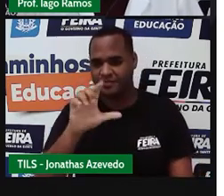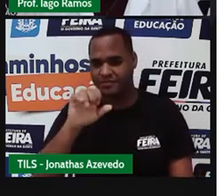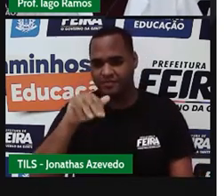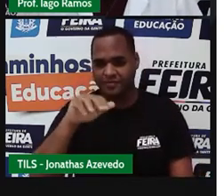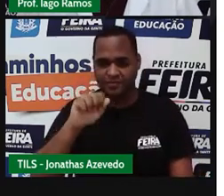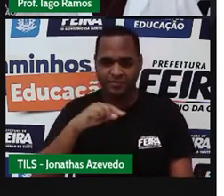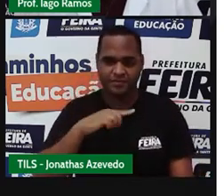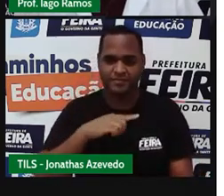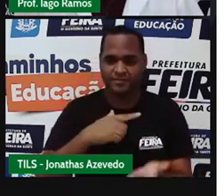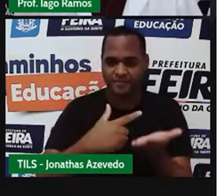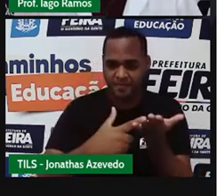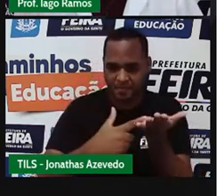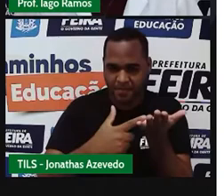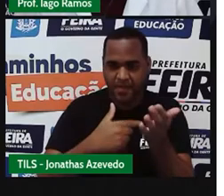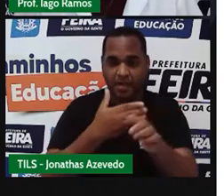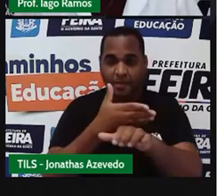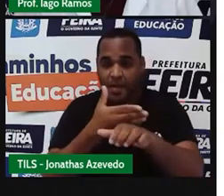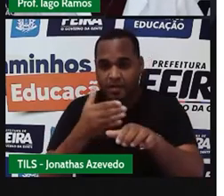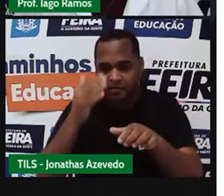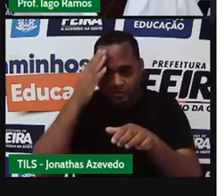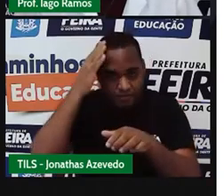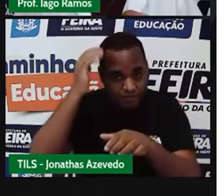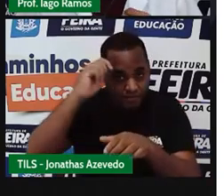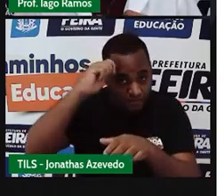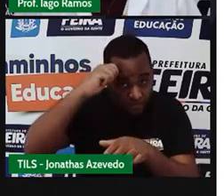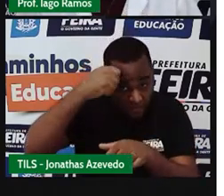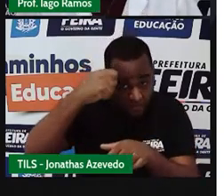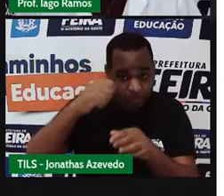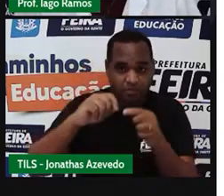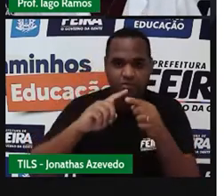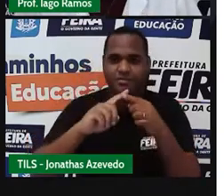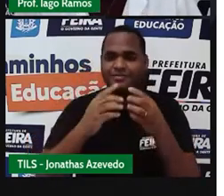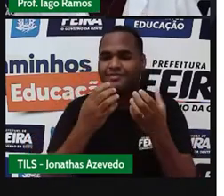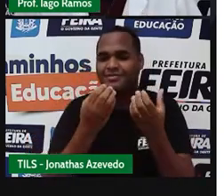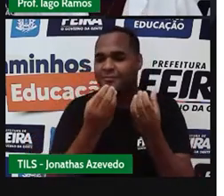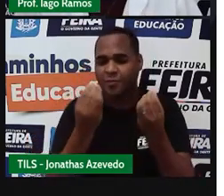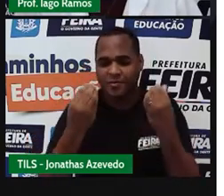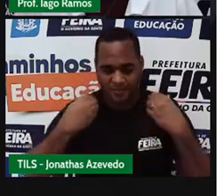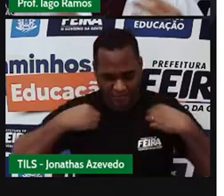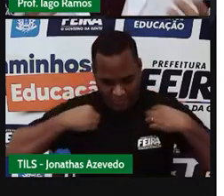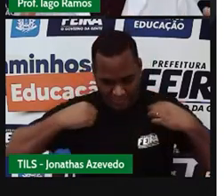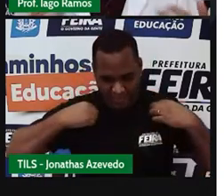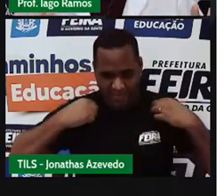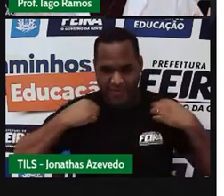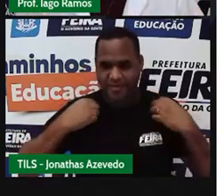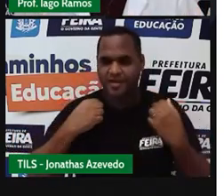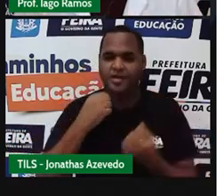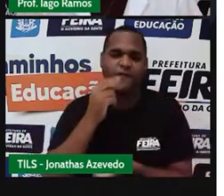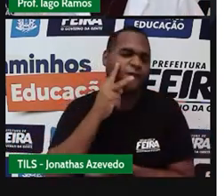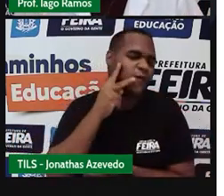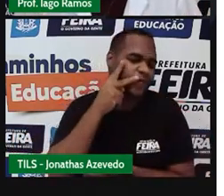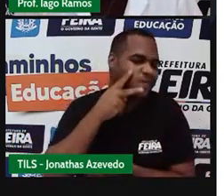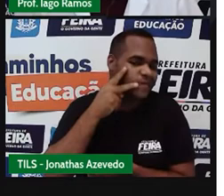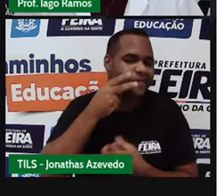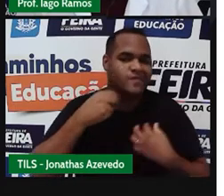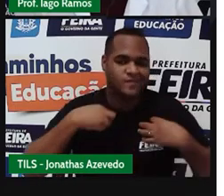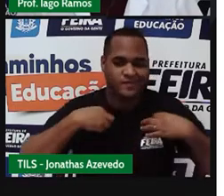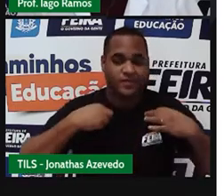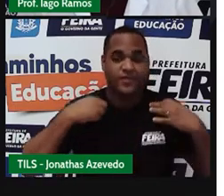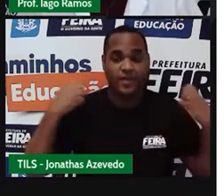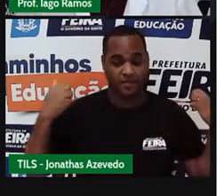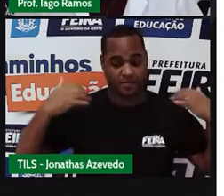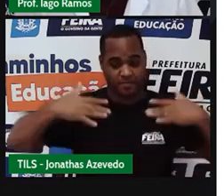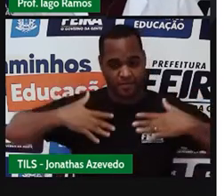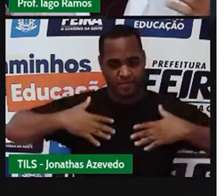tenho pele branca, cabelos pretos, estou vestido aqui uma camisa vinho, cor de vinho, por cima um